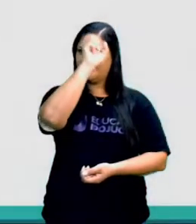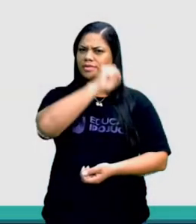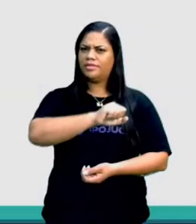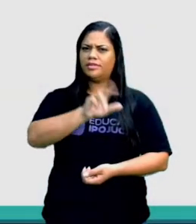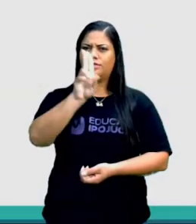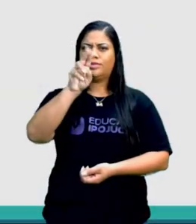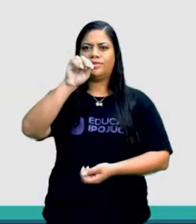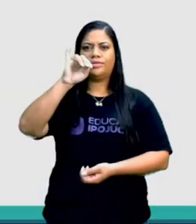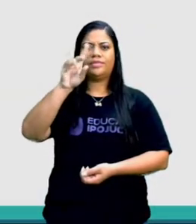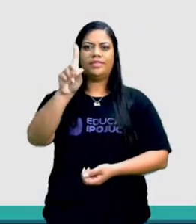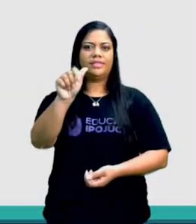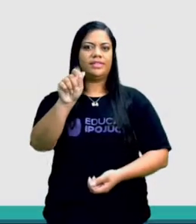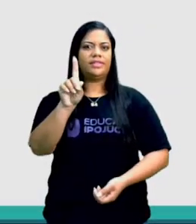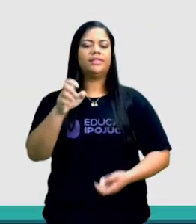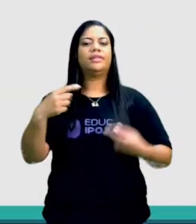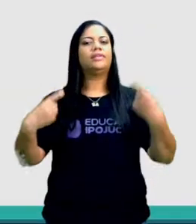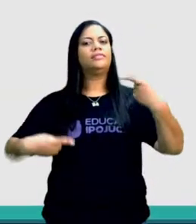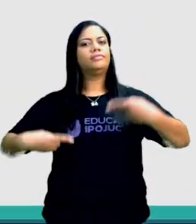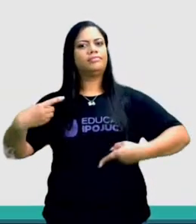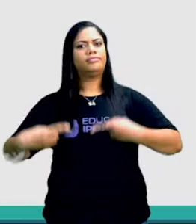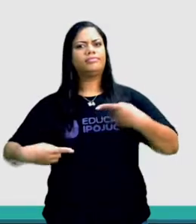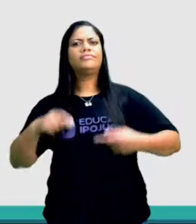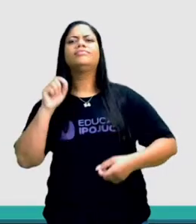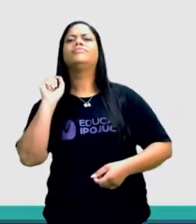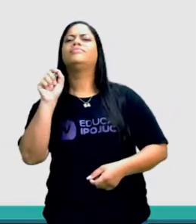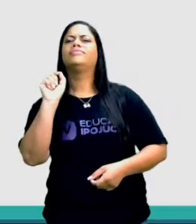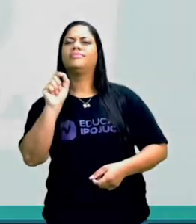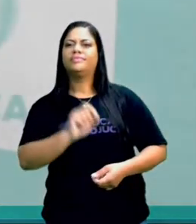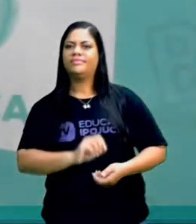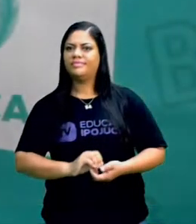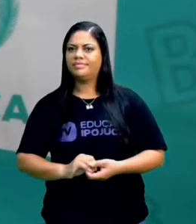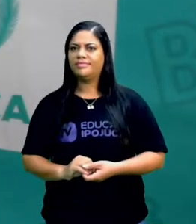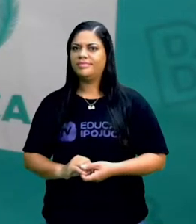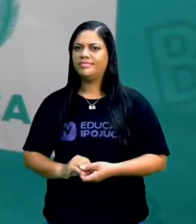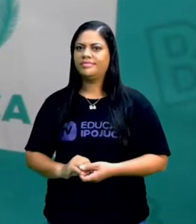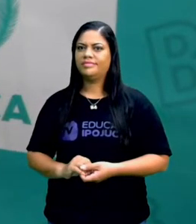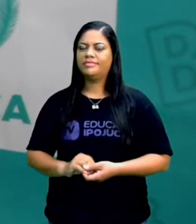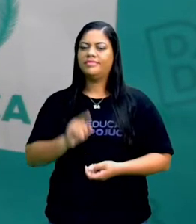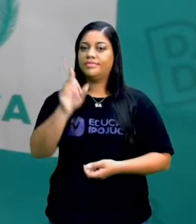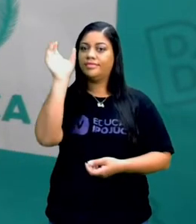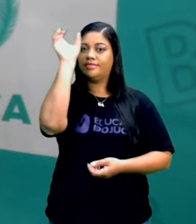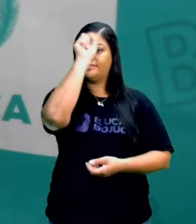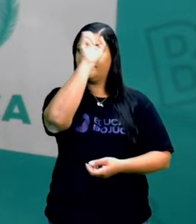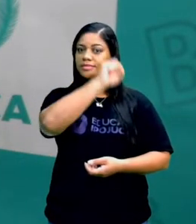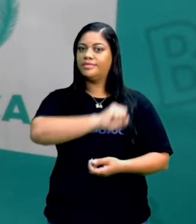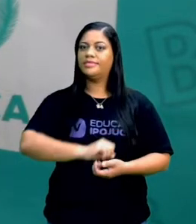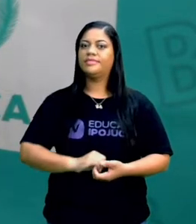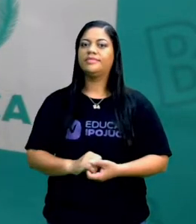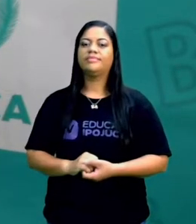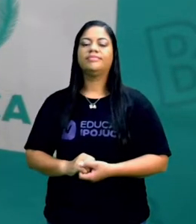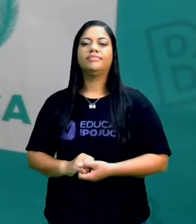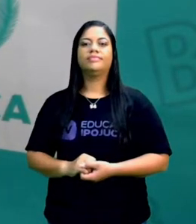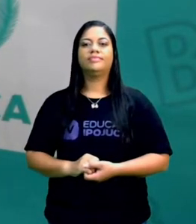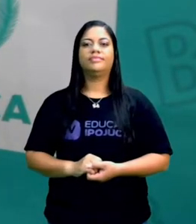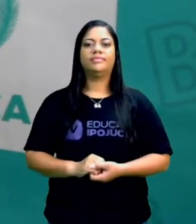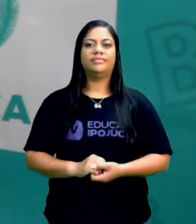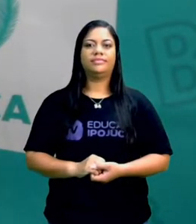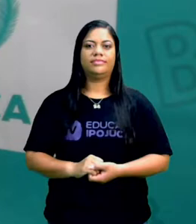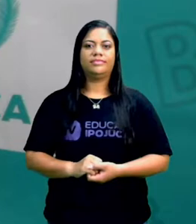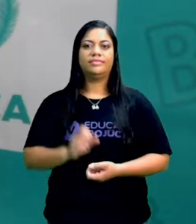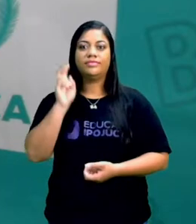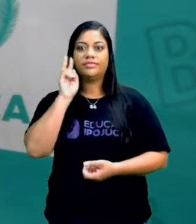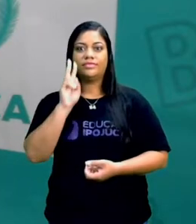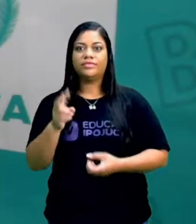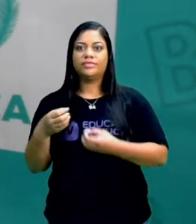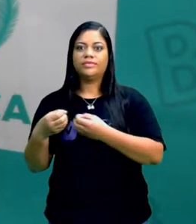unidades políticas. O que são unidades políticas? Você vai aprender, não é? A gente já viu sobre